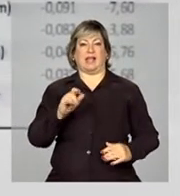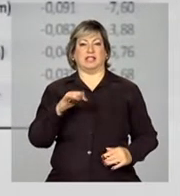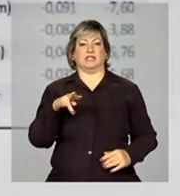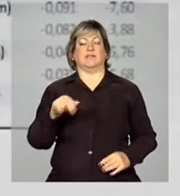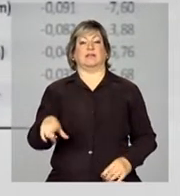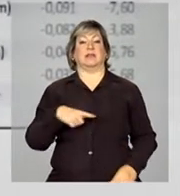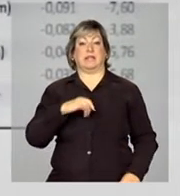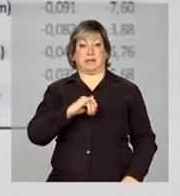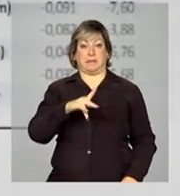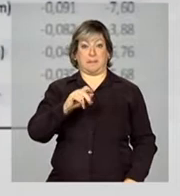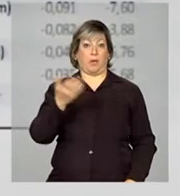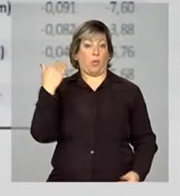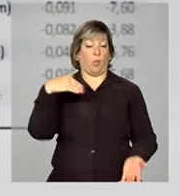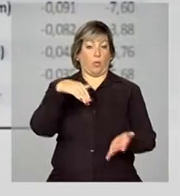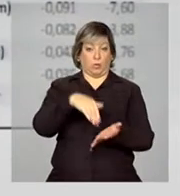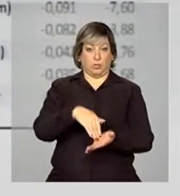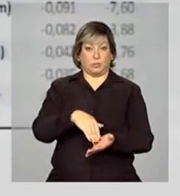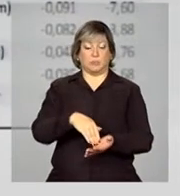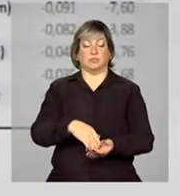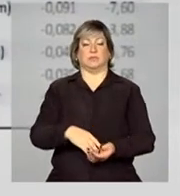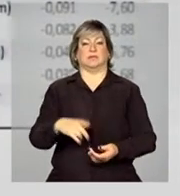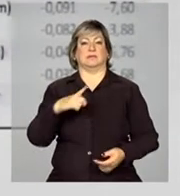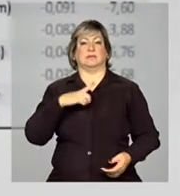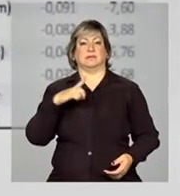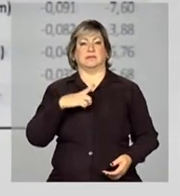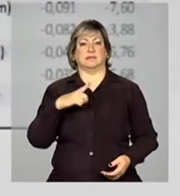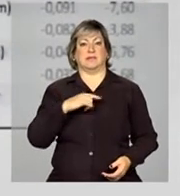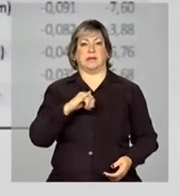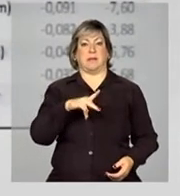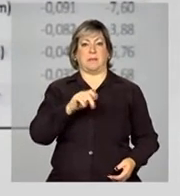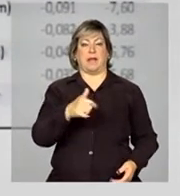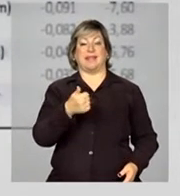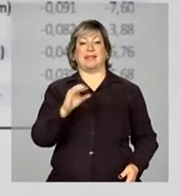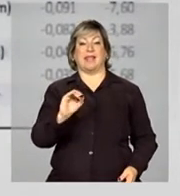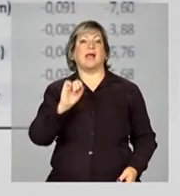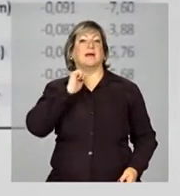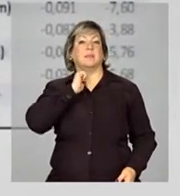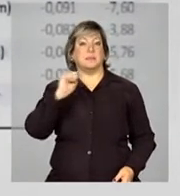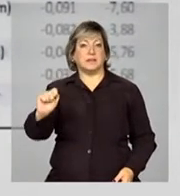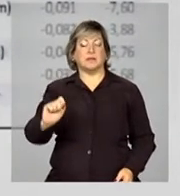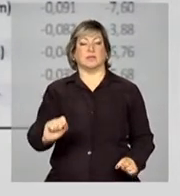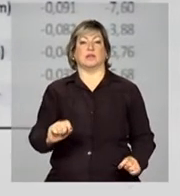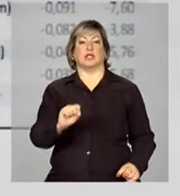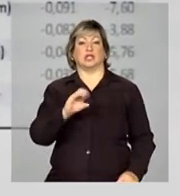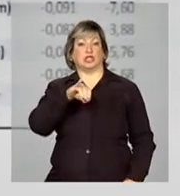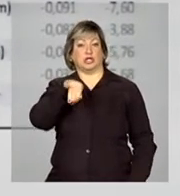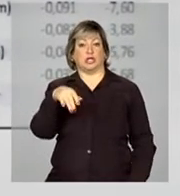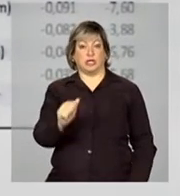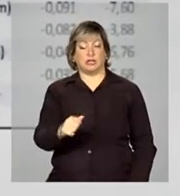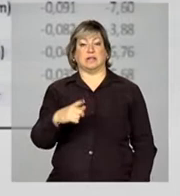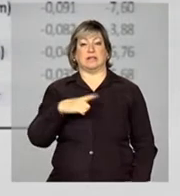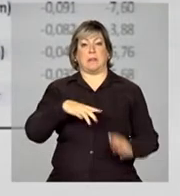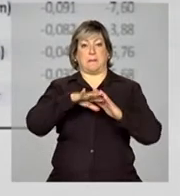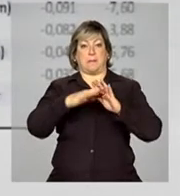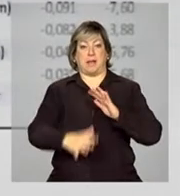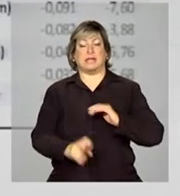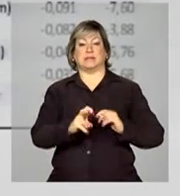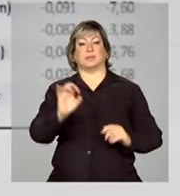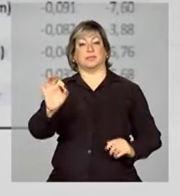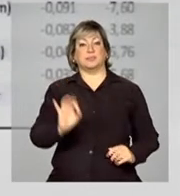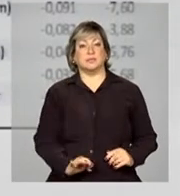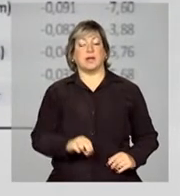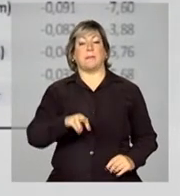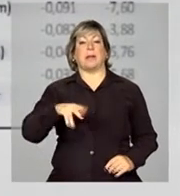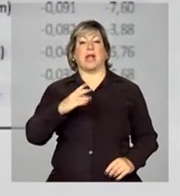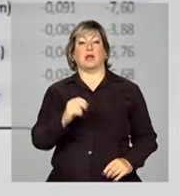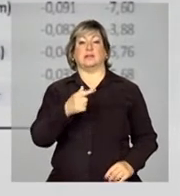último IPA que nós temos disponível, o IPA 10 de abril, a soja aí teve uma queda de 5%, o